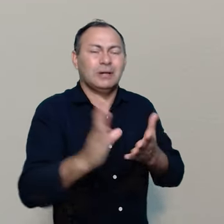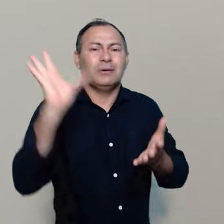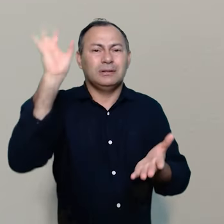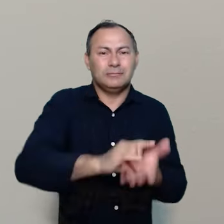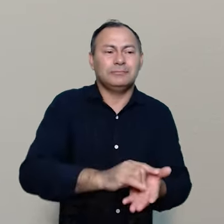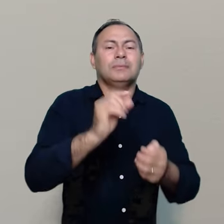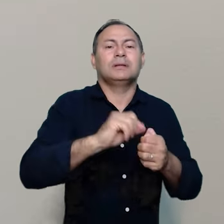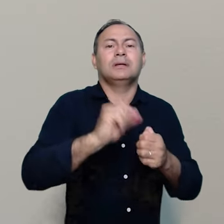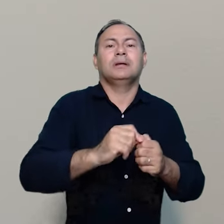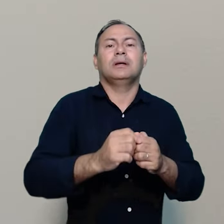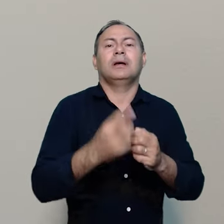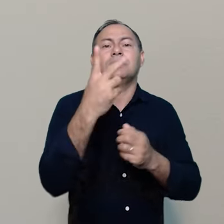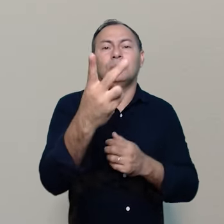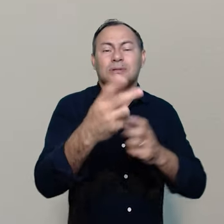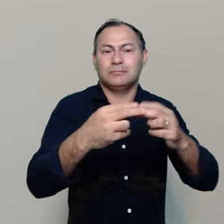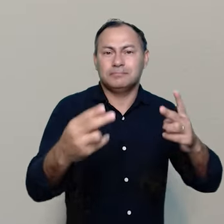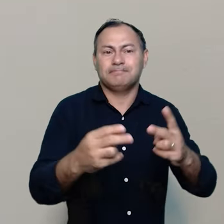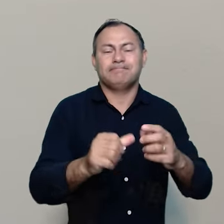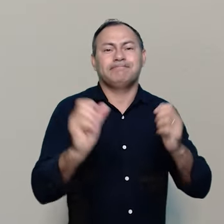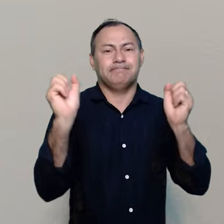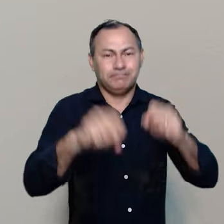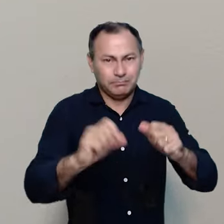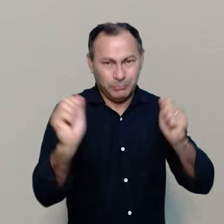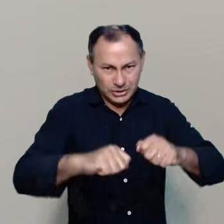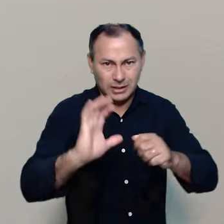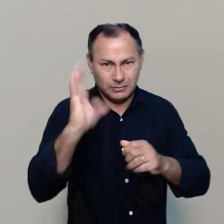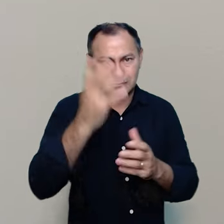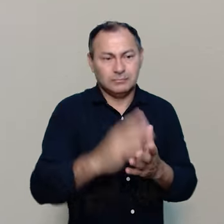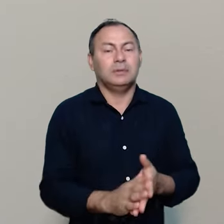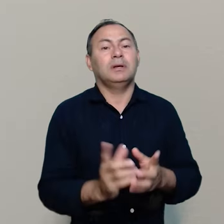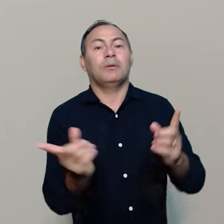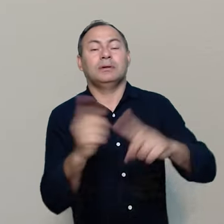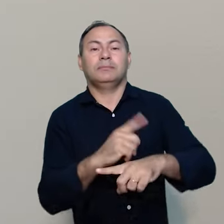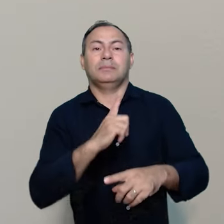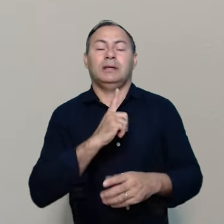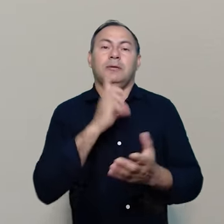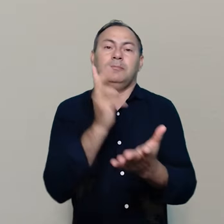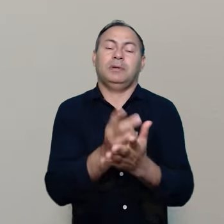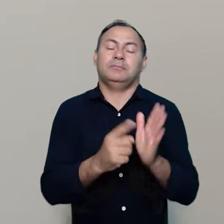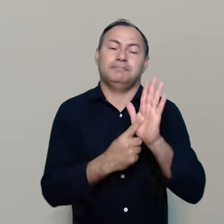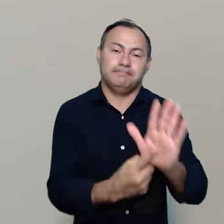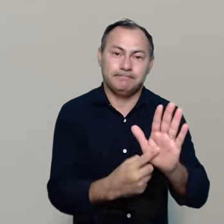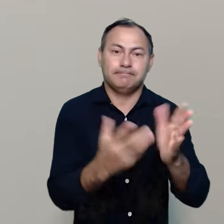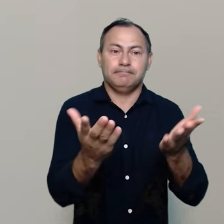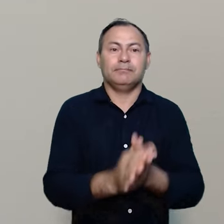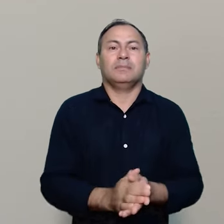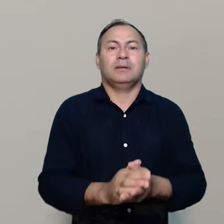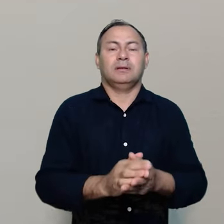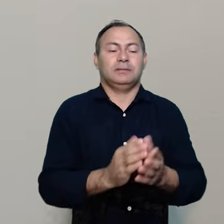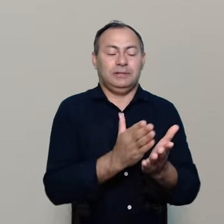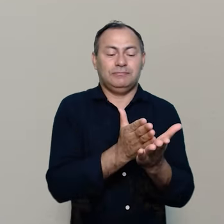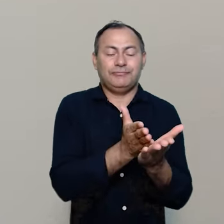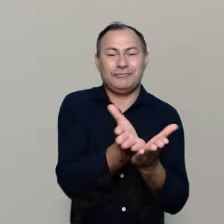e acaba levando a duas soluções possíveis, que, apesar de opostas, têm o mesmo resultado de